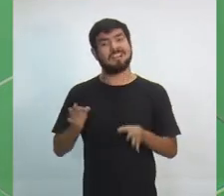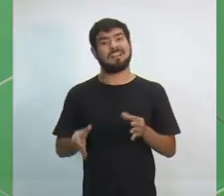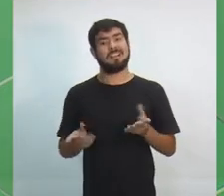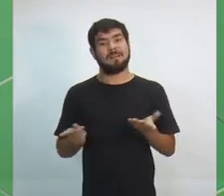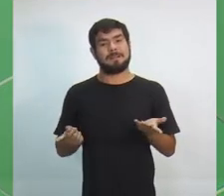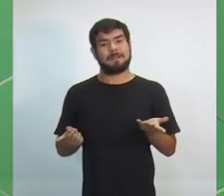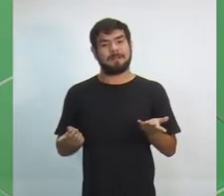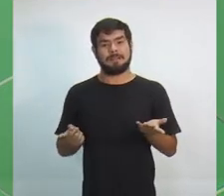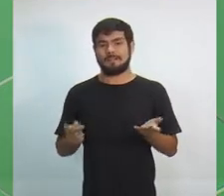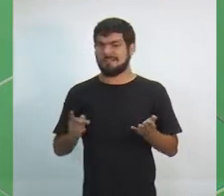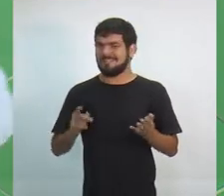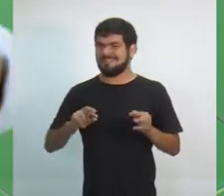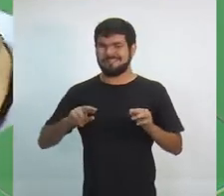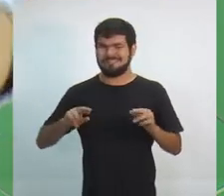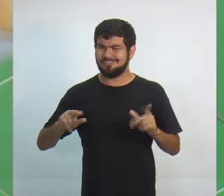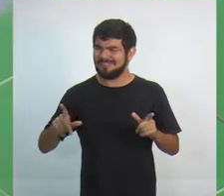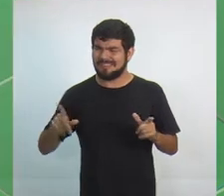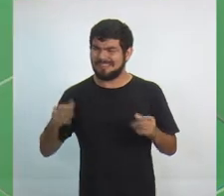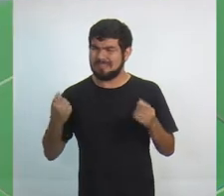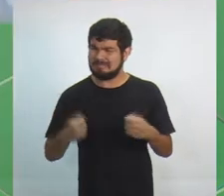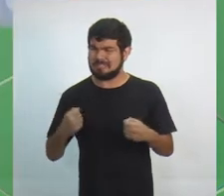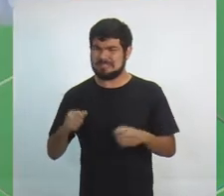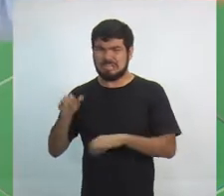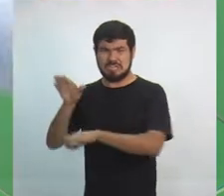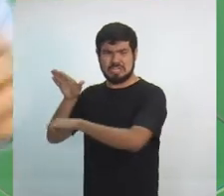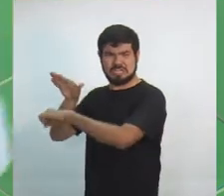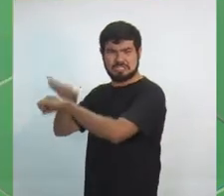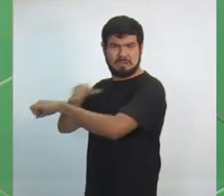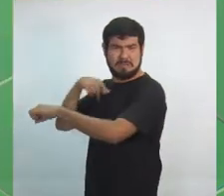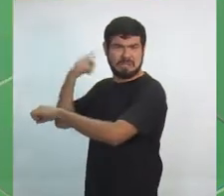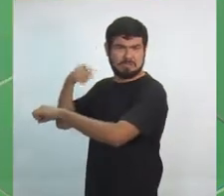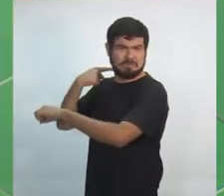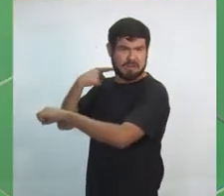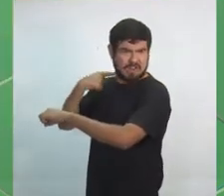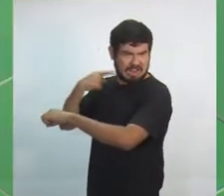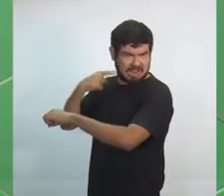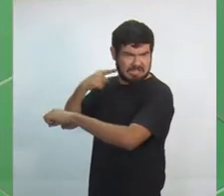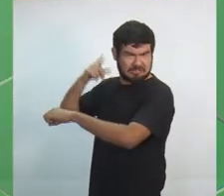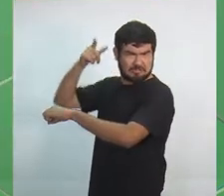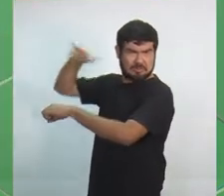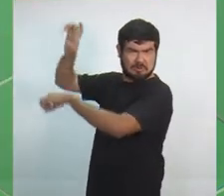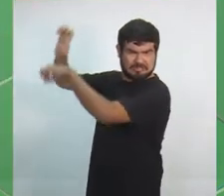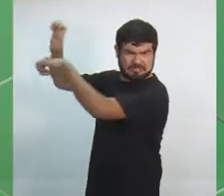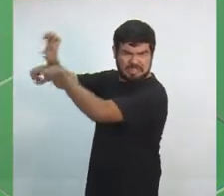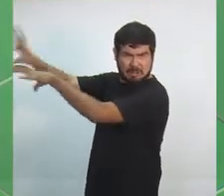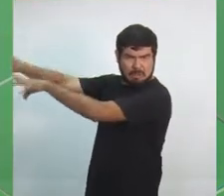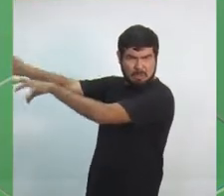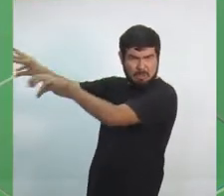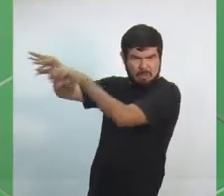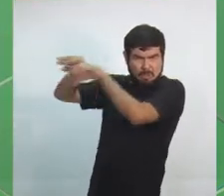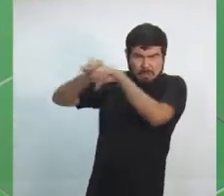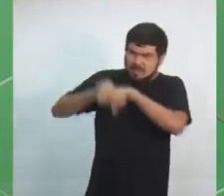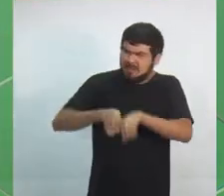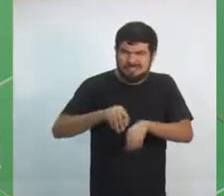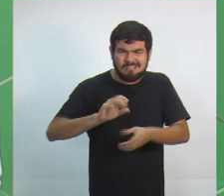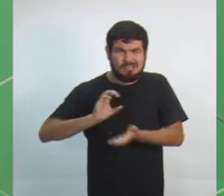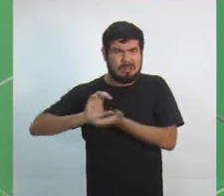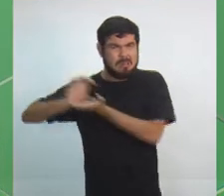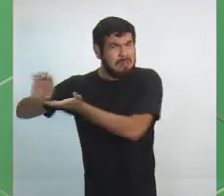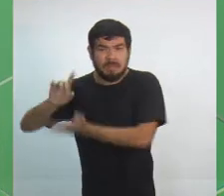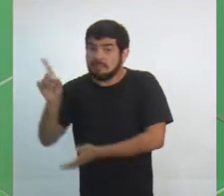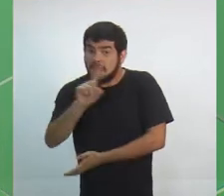não é necessário procurar um advogado fora do Estado, pagando muito dinheiro, porque aqui nós temos